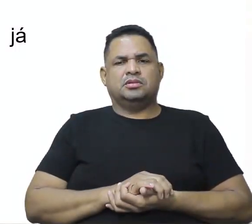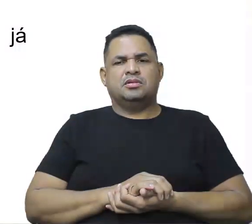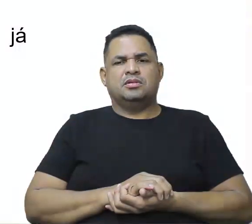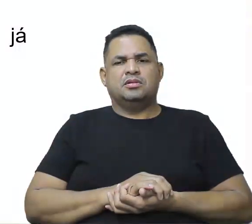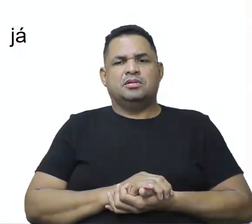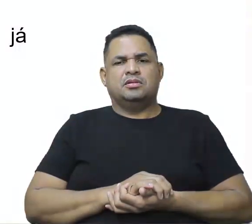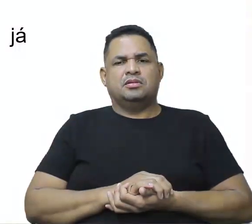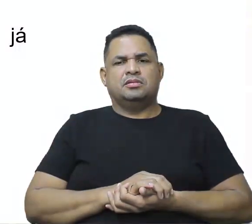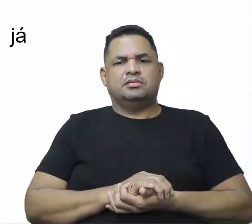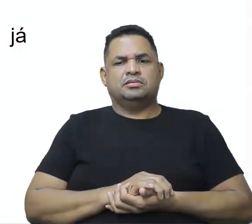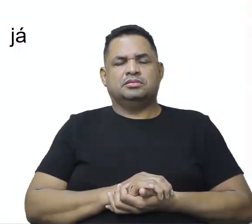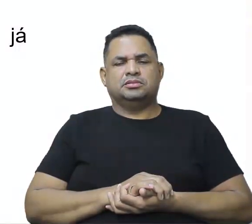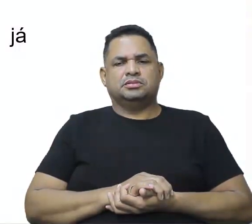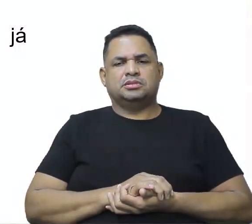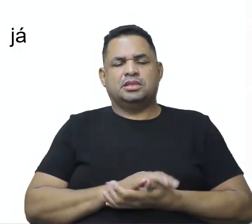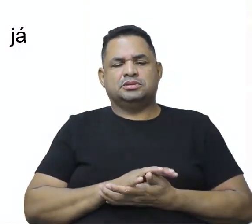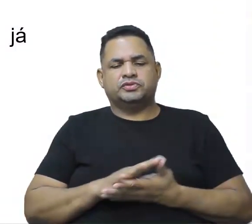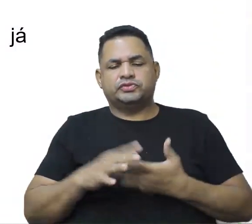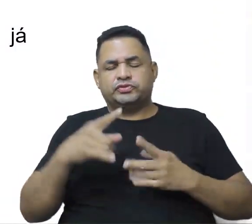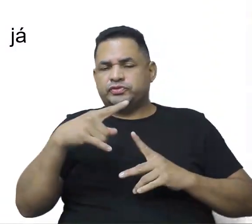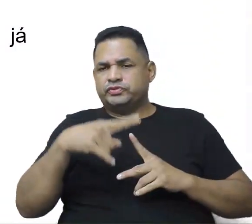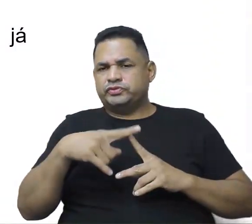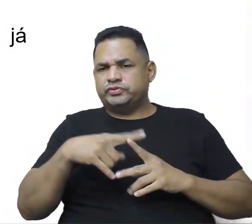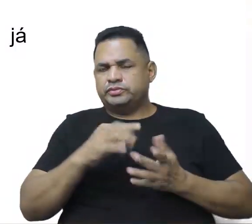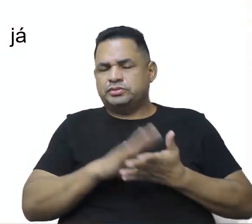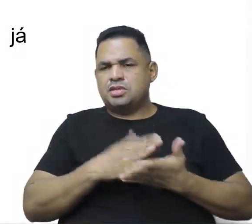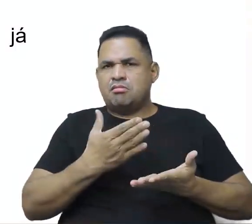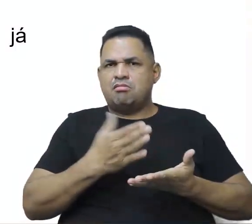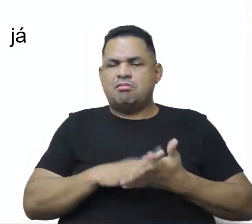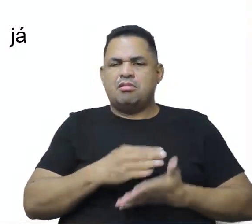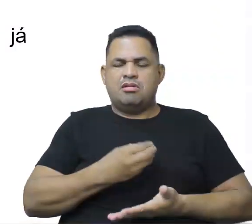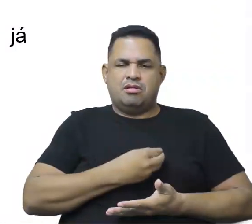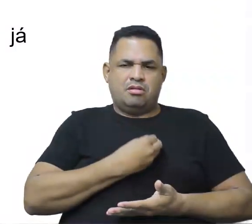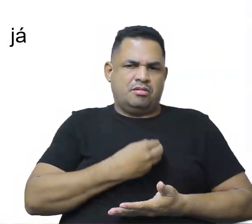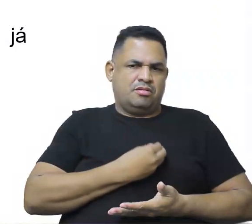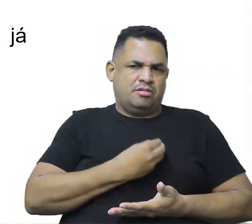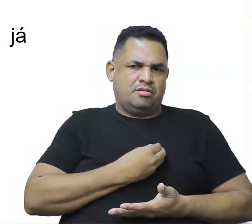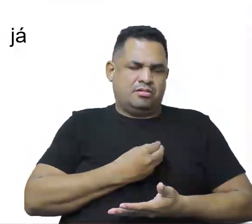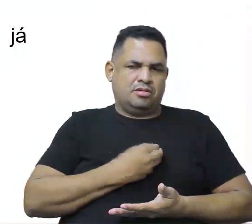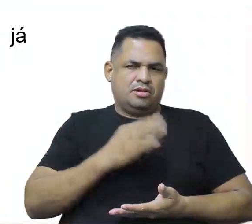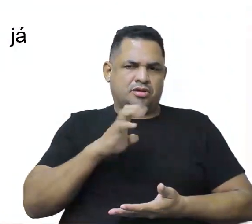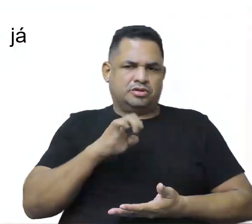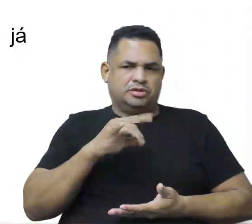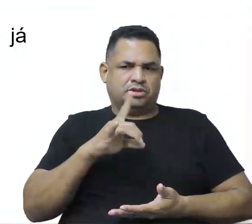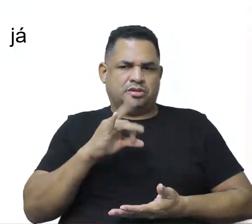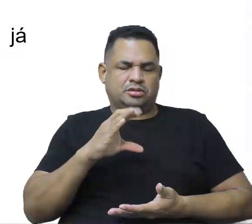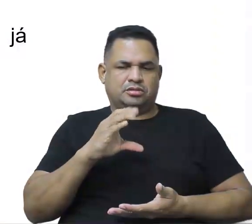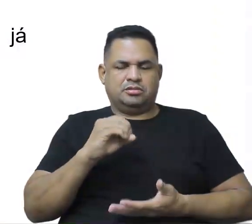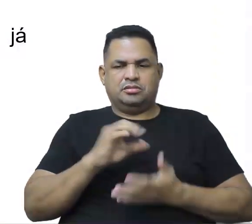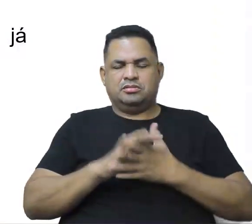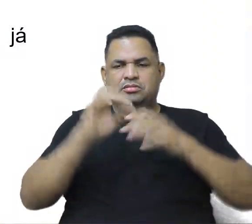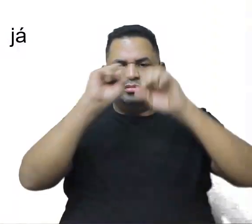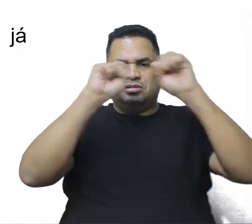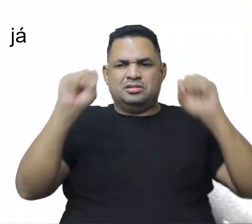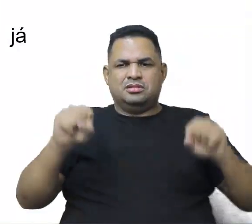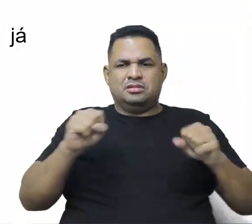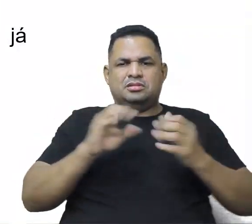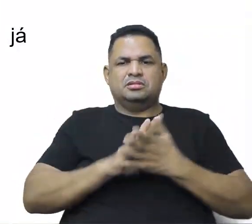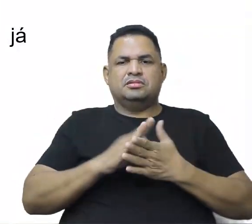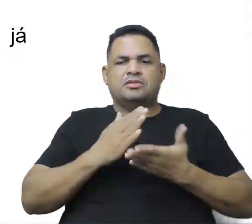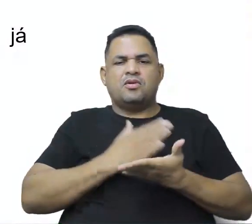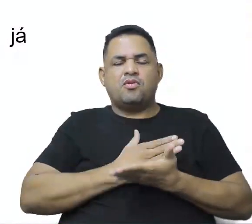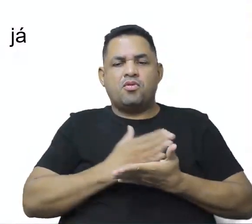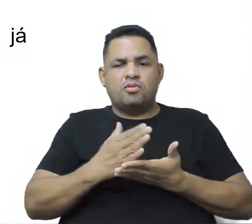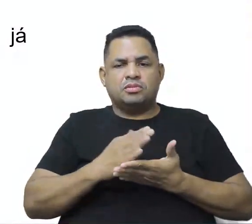estilo de vida, esse estilo, esse sistema, ele foi introduzido, inclusive,